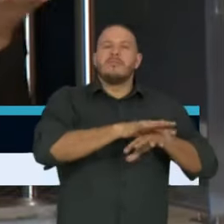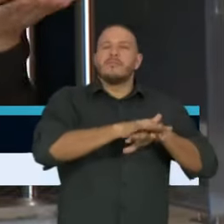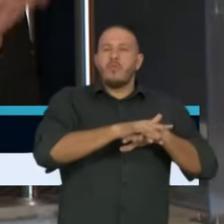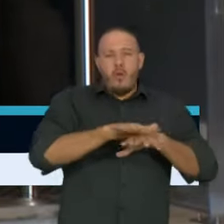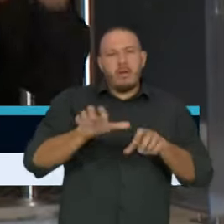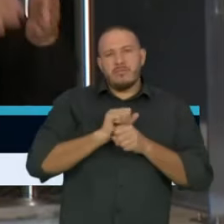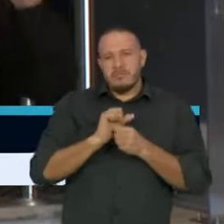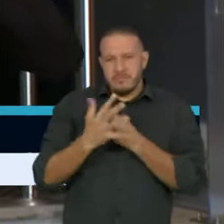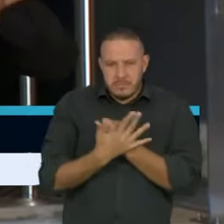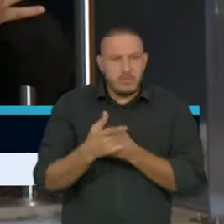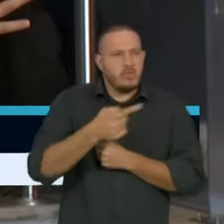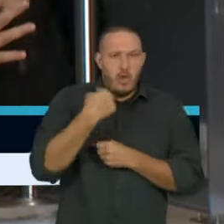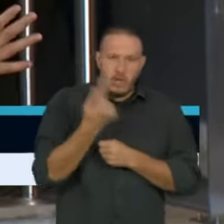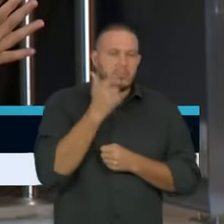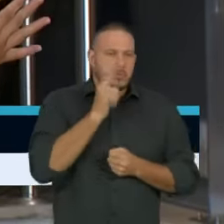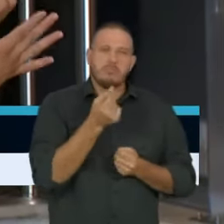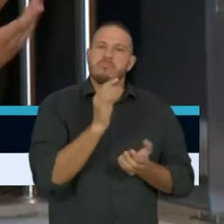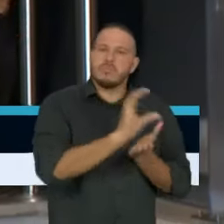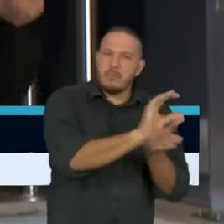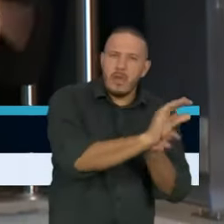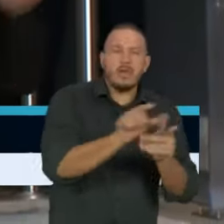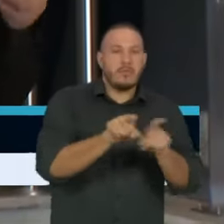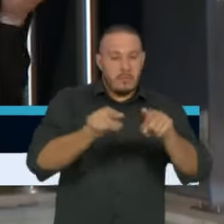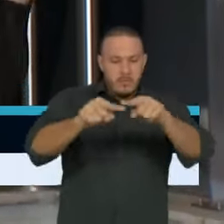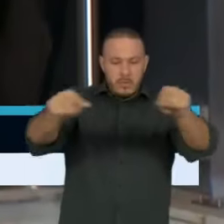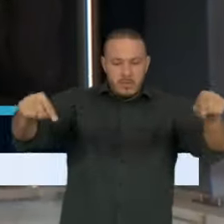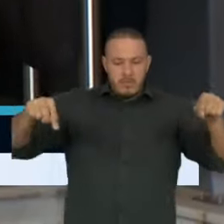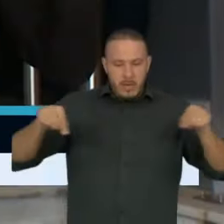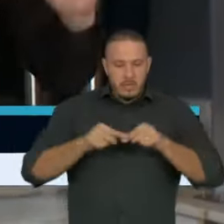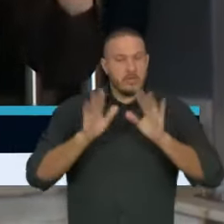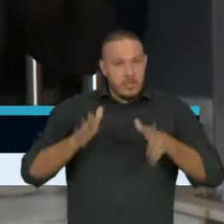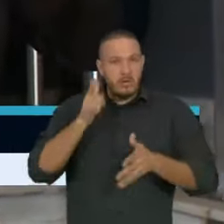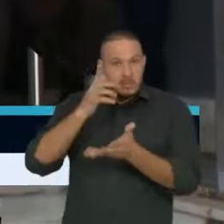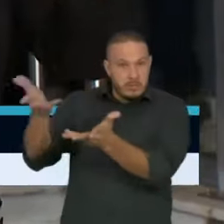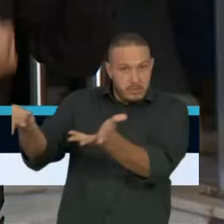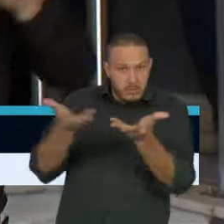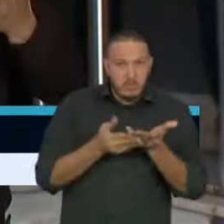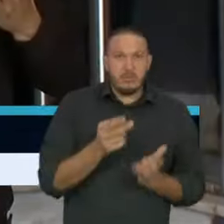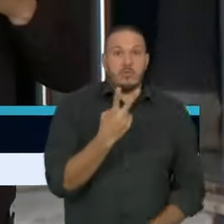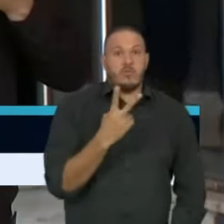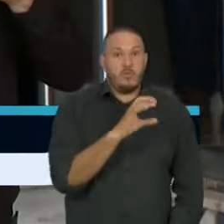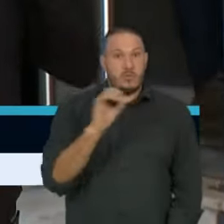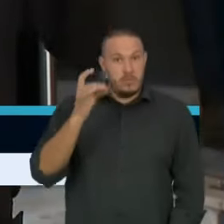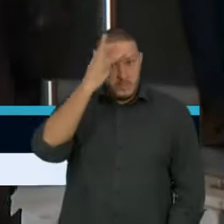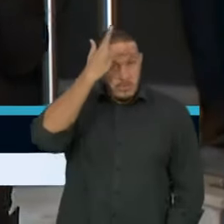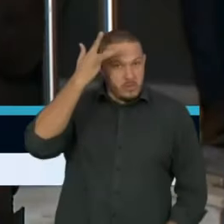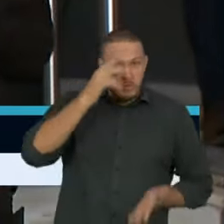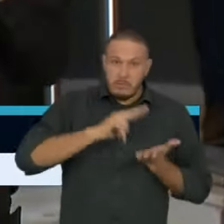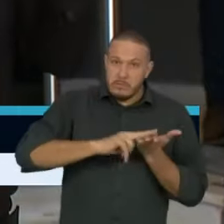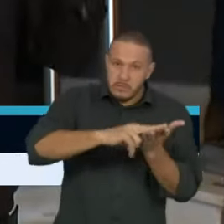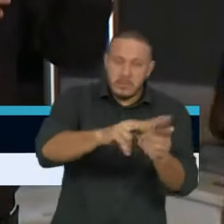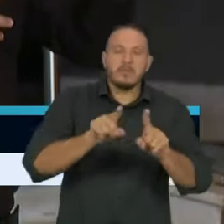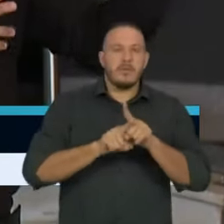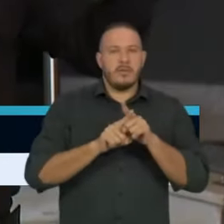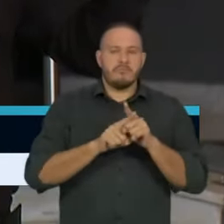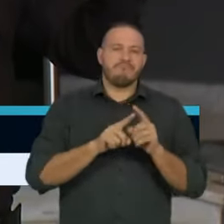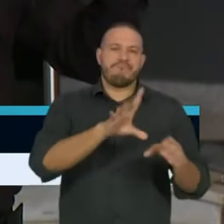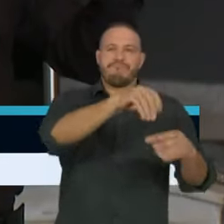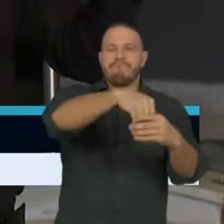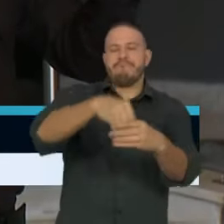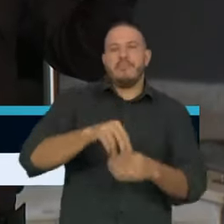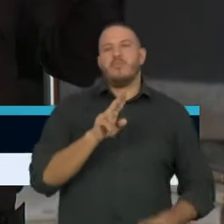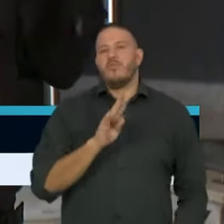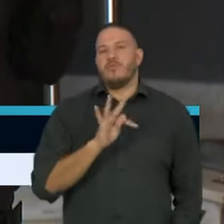todos os nossos recursos e espaços para já acomodar 200 pacientes sem unidade de terapia intensiva, com a